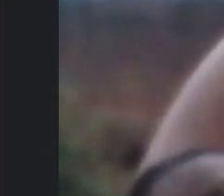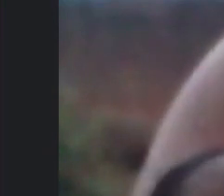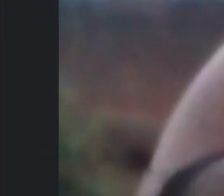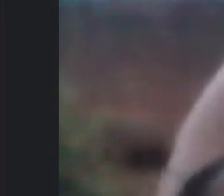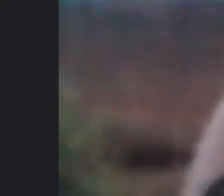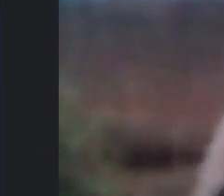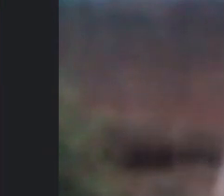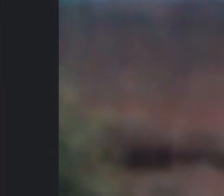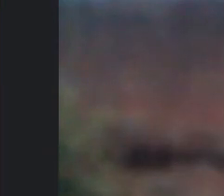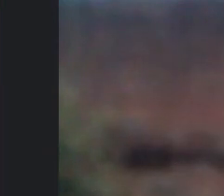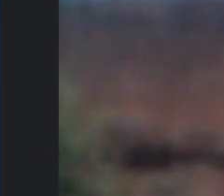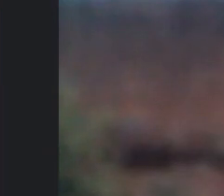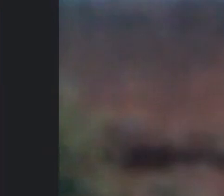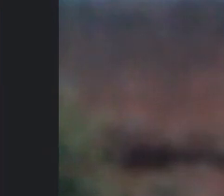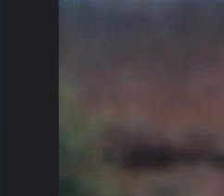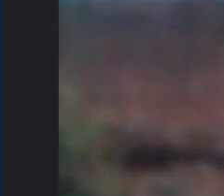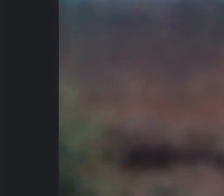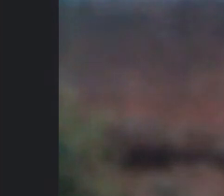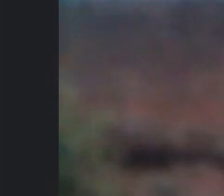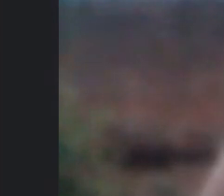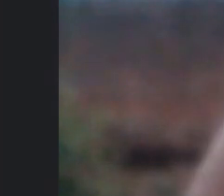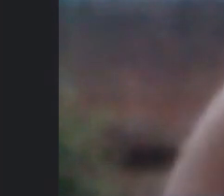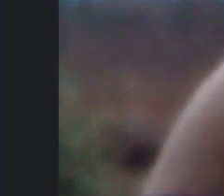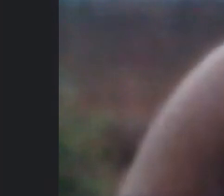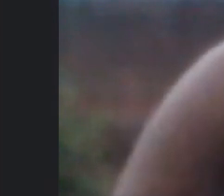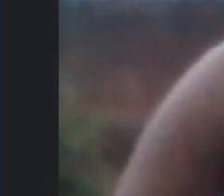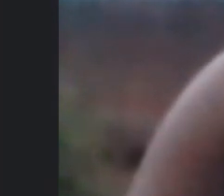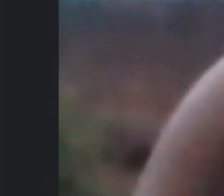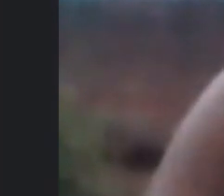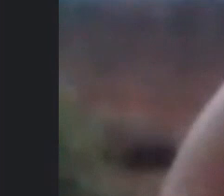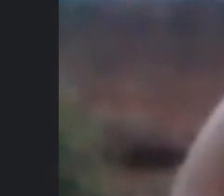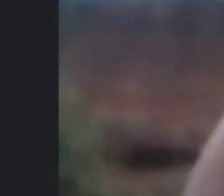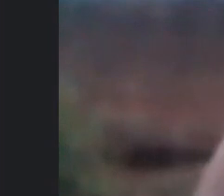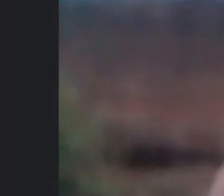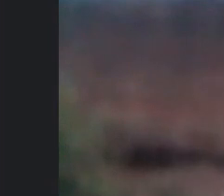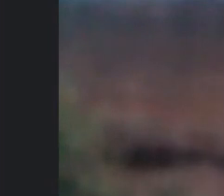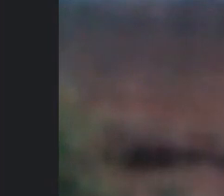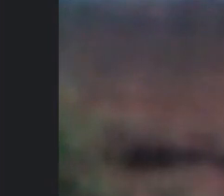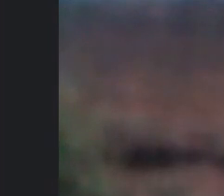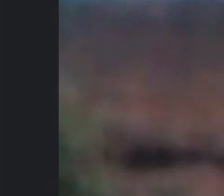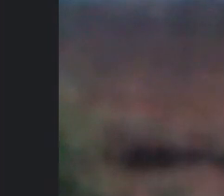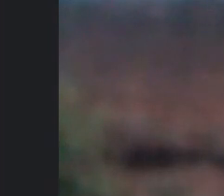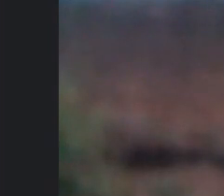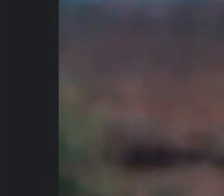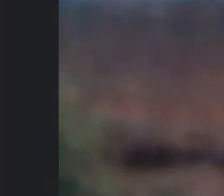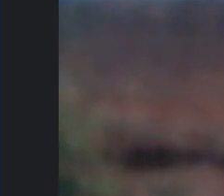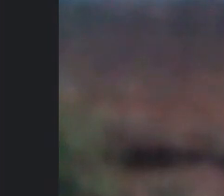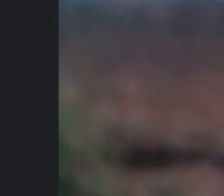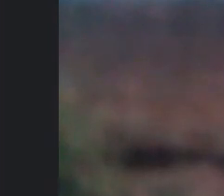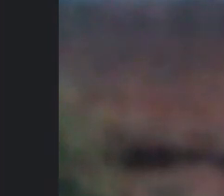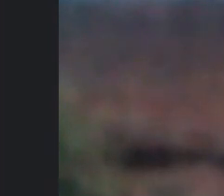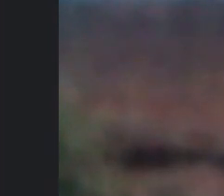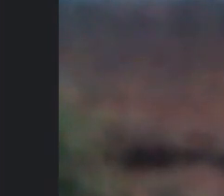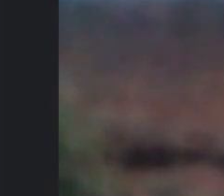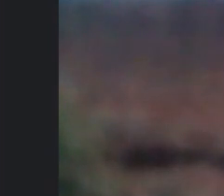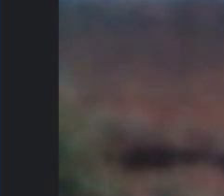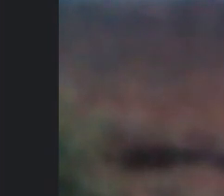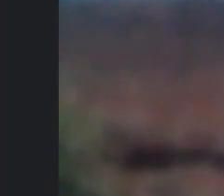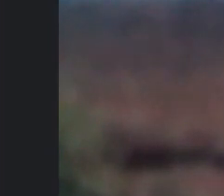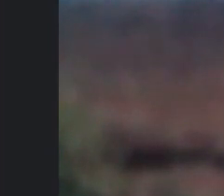já falou né que fez as 6 eu também tô aqui agoniada pra minha pequena não chorar espero ter conseguido né falar um pouco